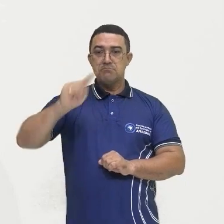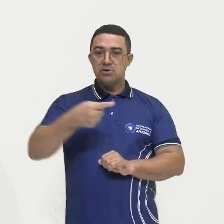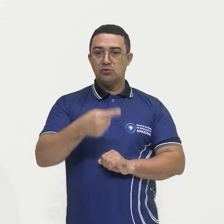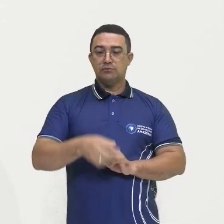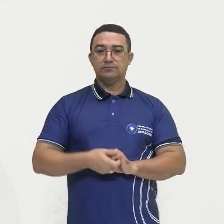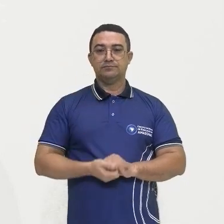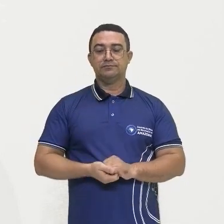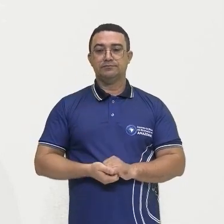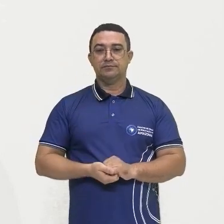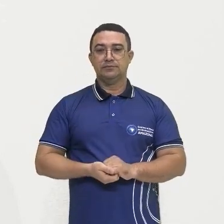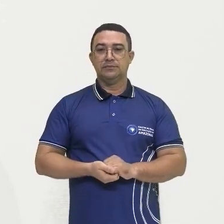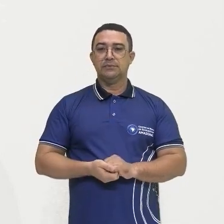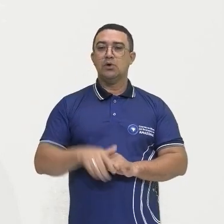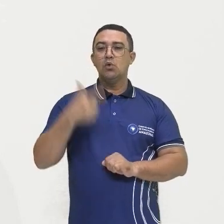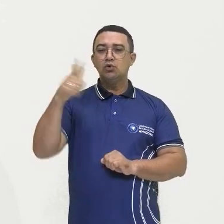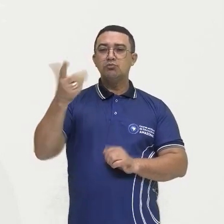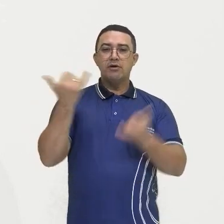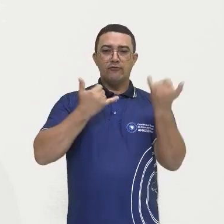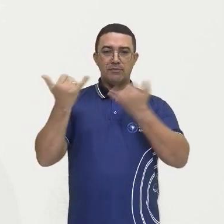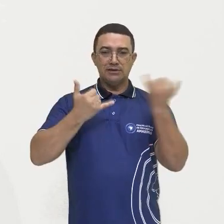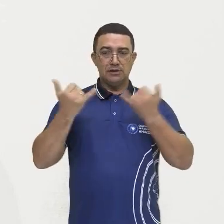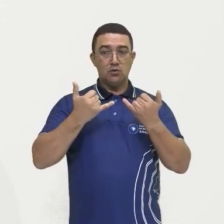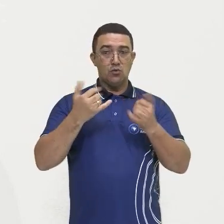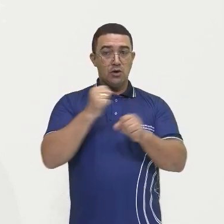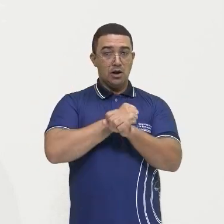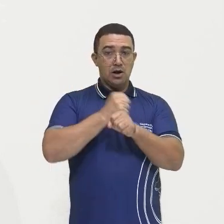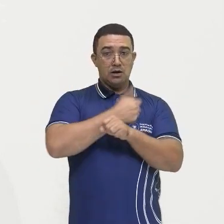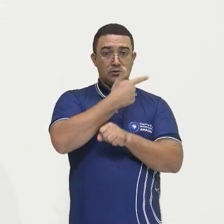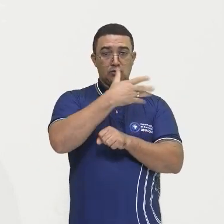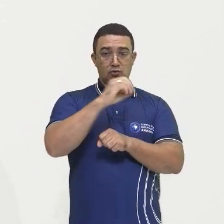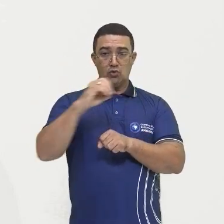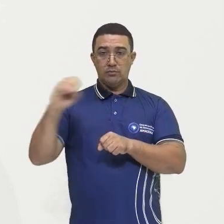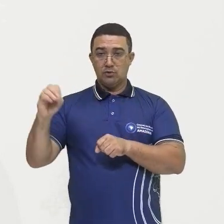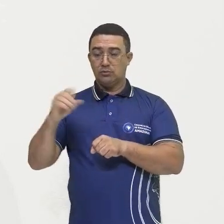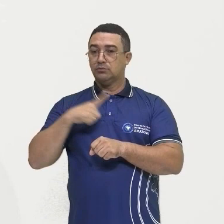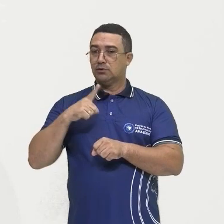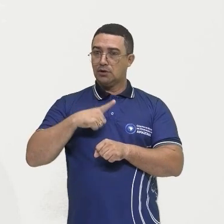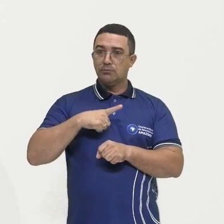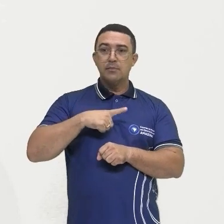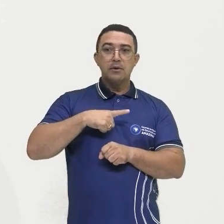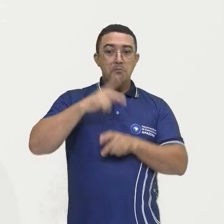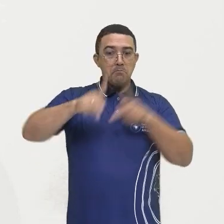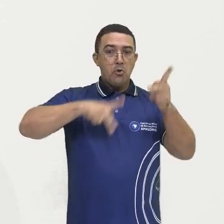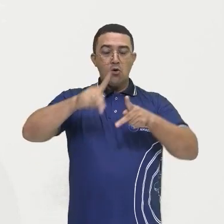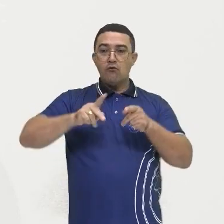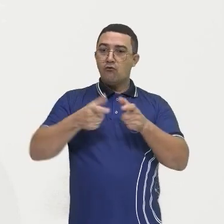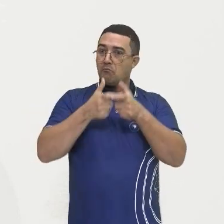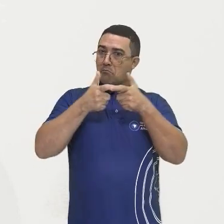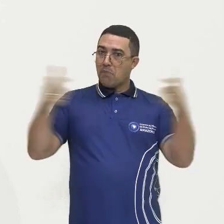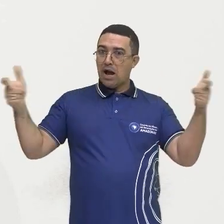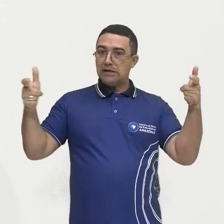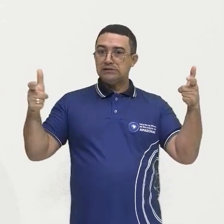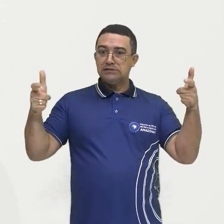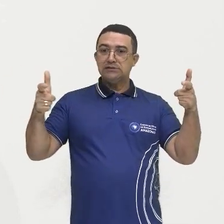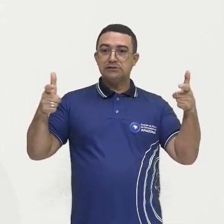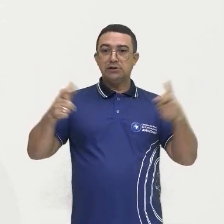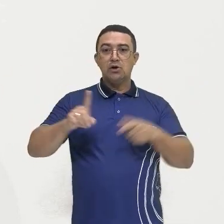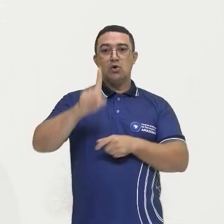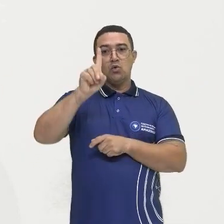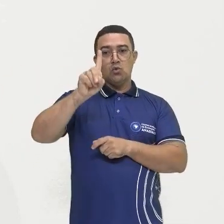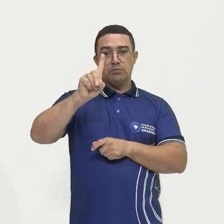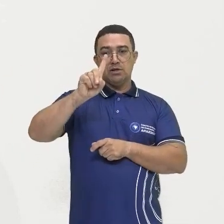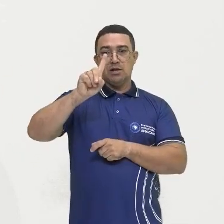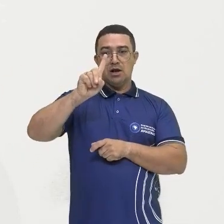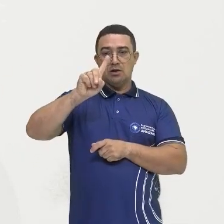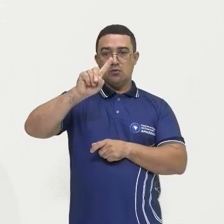E aqui o último dado, de 2 mil, nós temos a população com mais de 2 milhões e 1 milhão aí, e um pouco mais